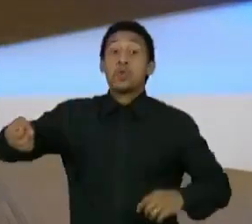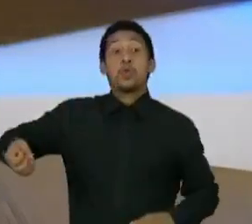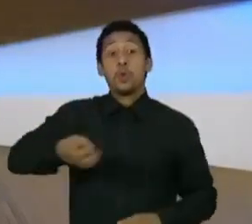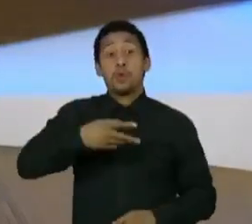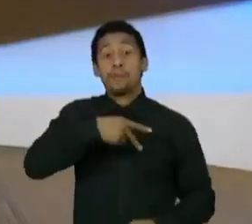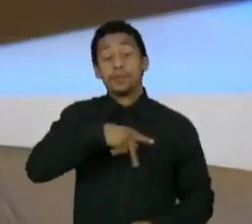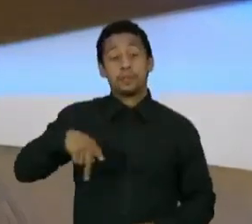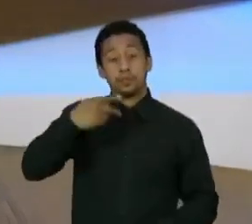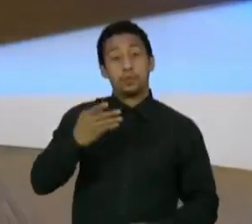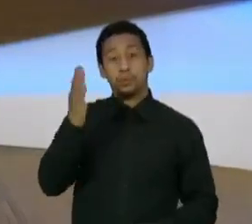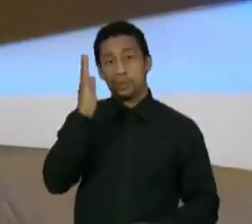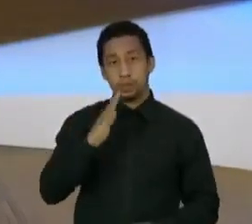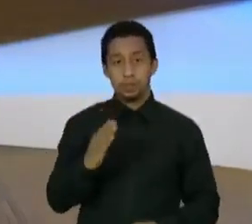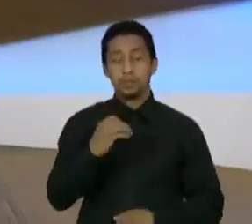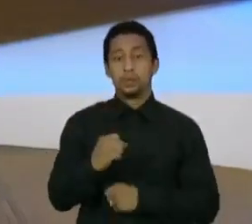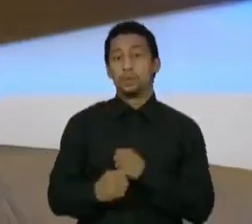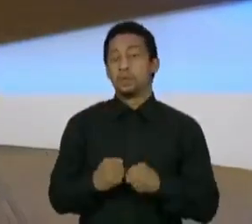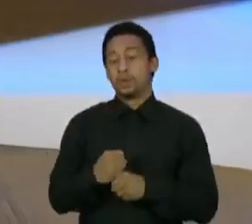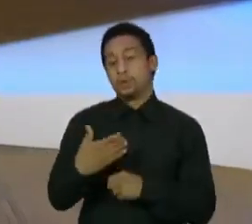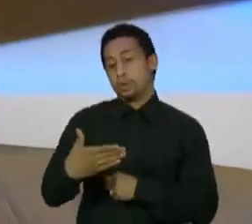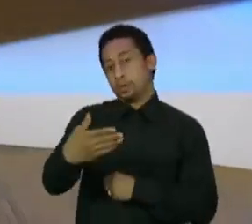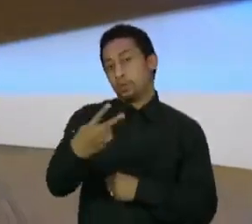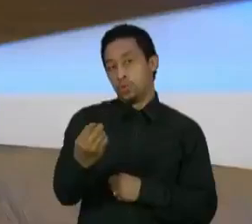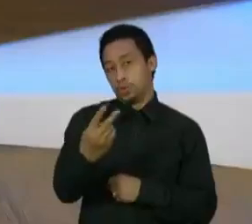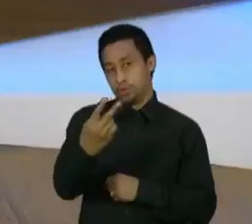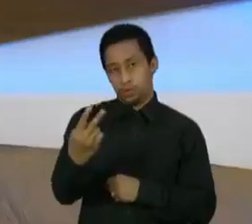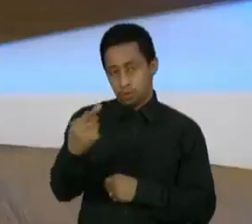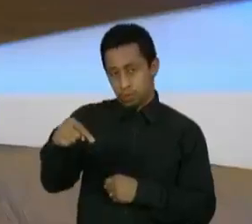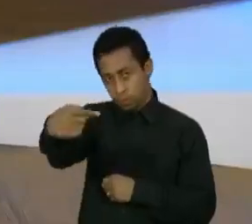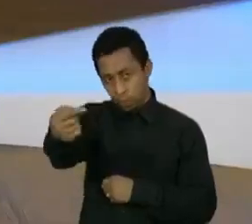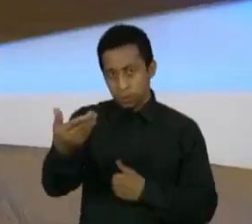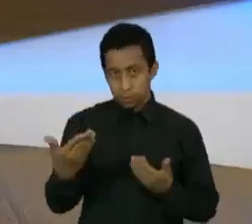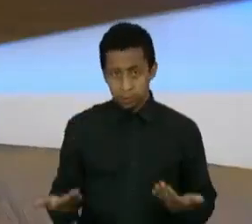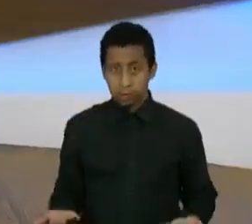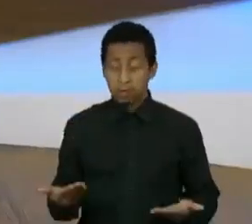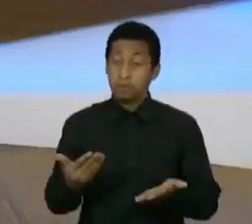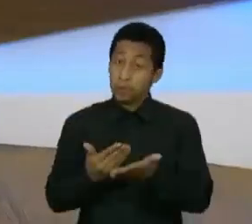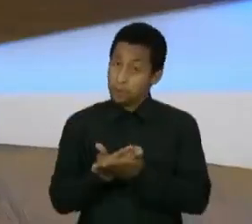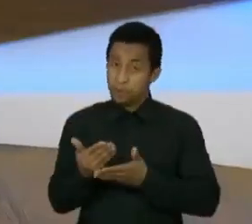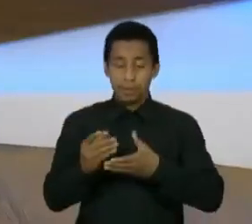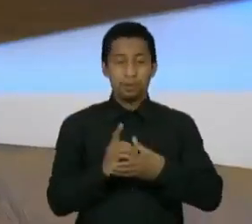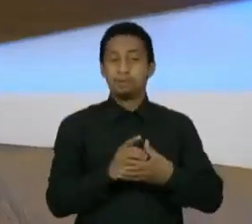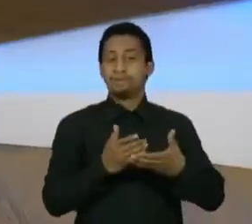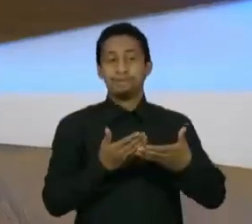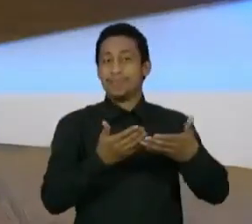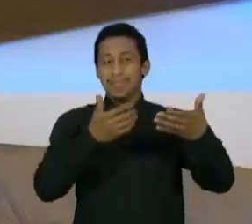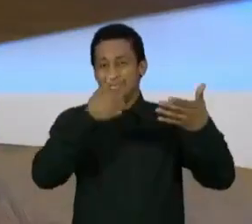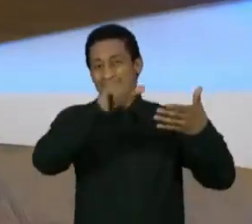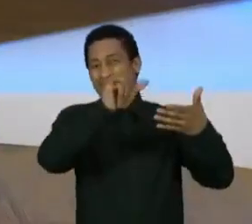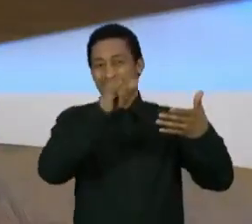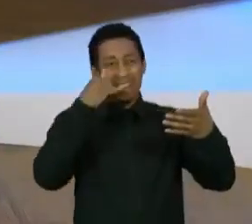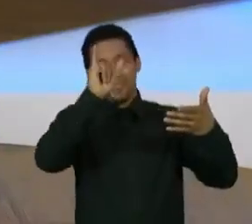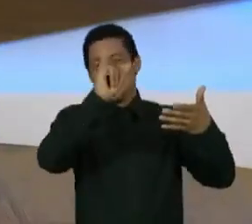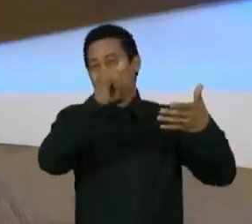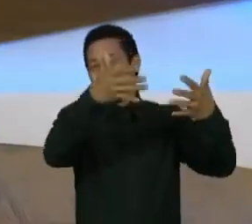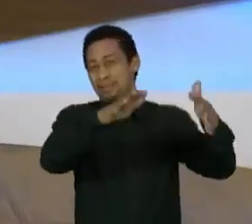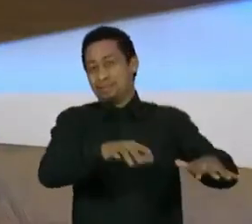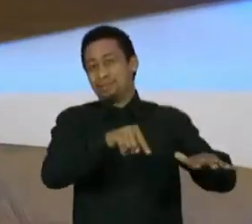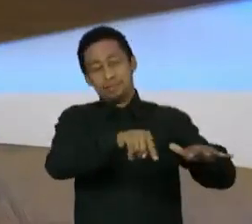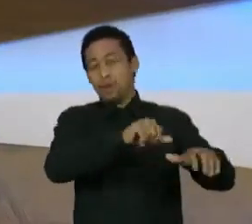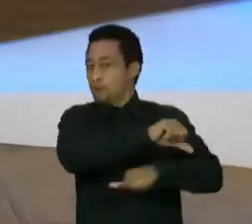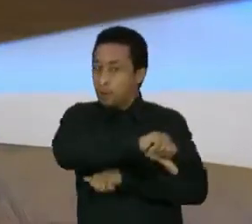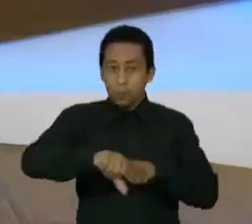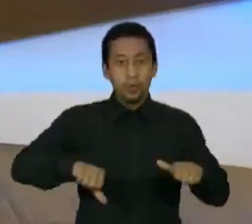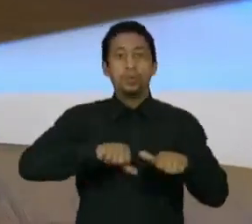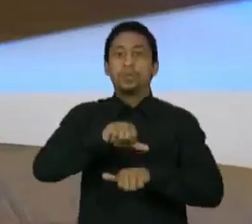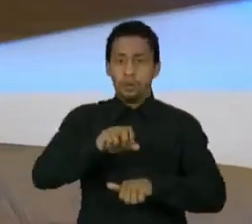depois de 22, caminhará para um lugar de distanciamento dessa tragédia. O que eu tenho